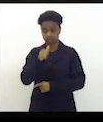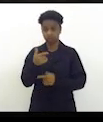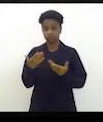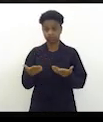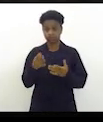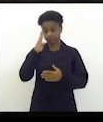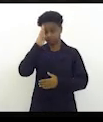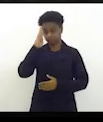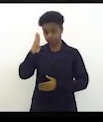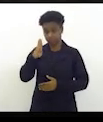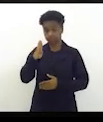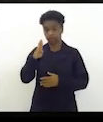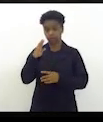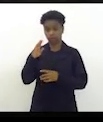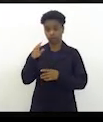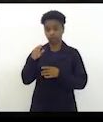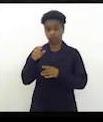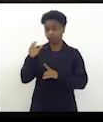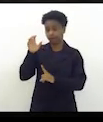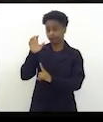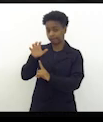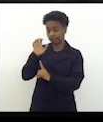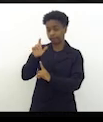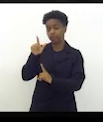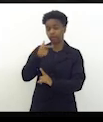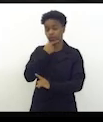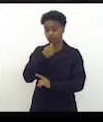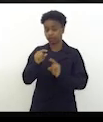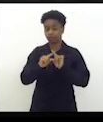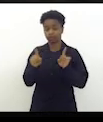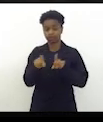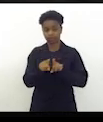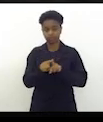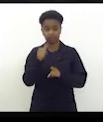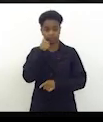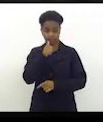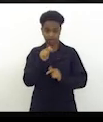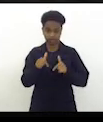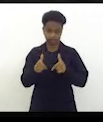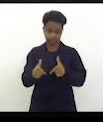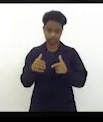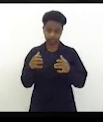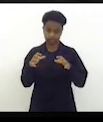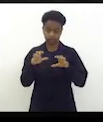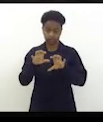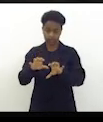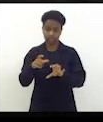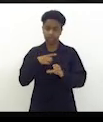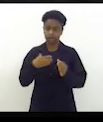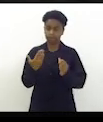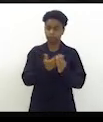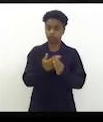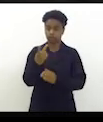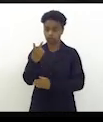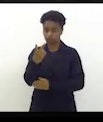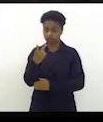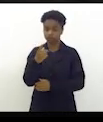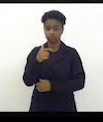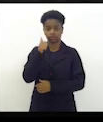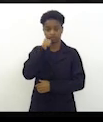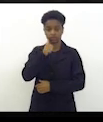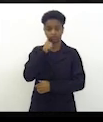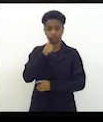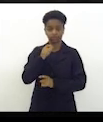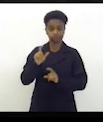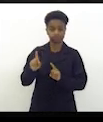maiores causadores realmente são os homens mas mulheres também causam essas violências eu tenho dois processos onde mulheres foram as